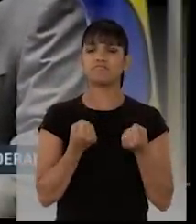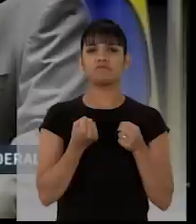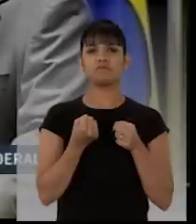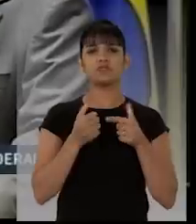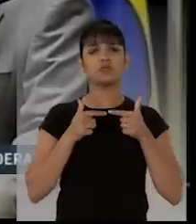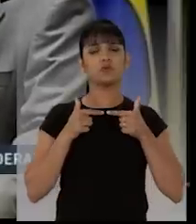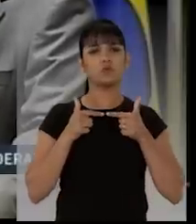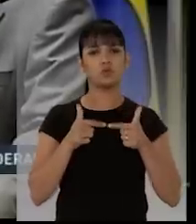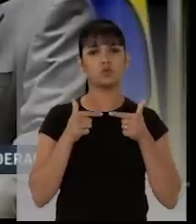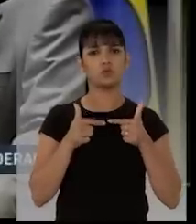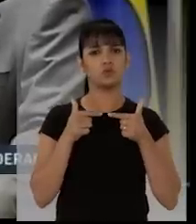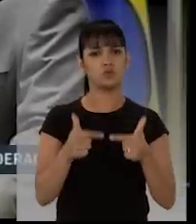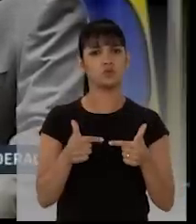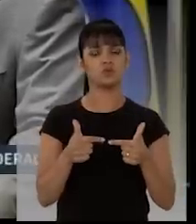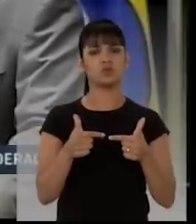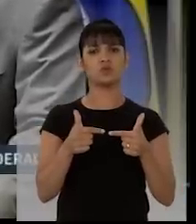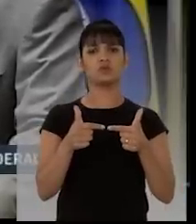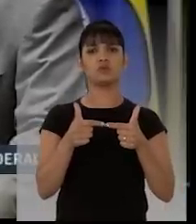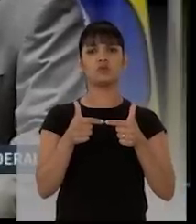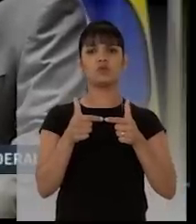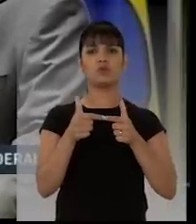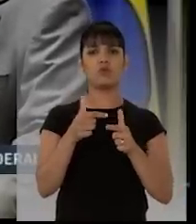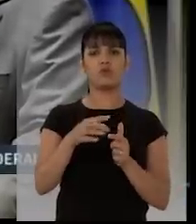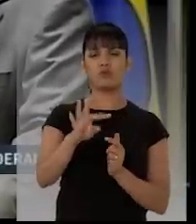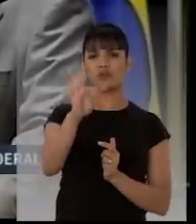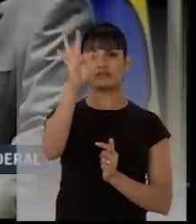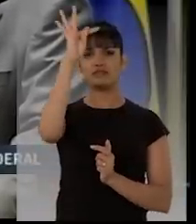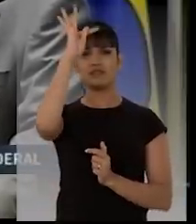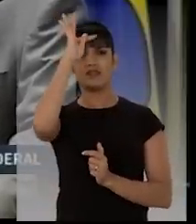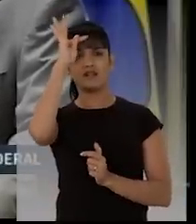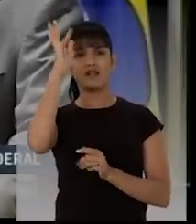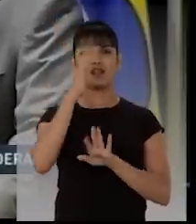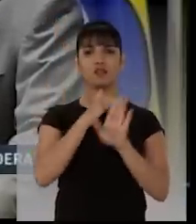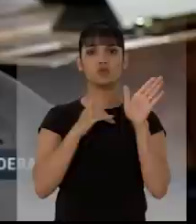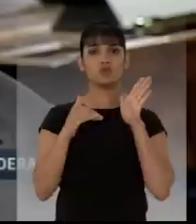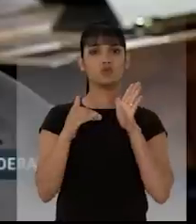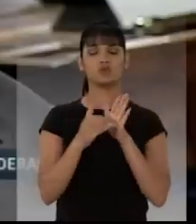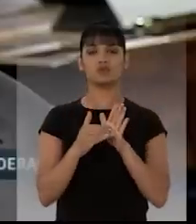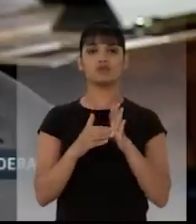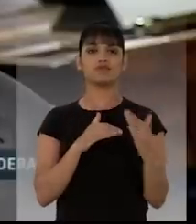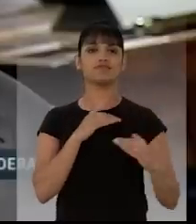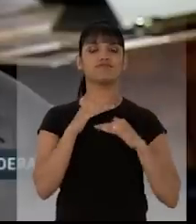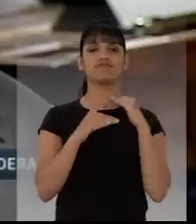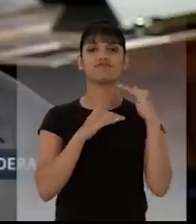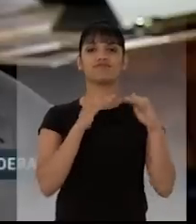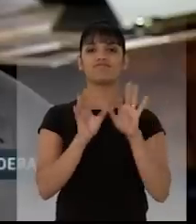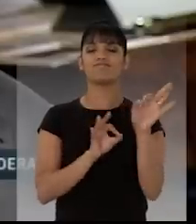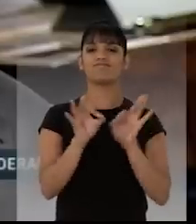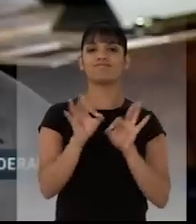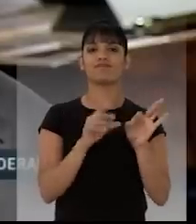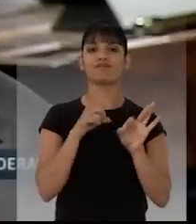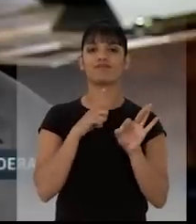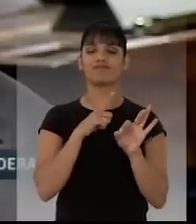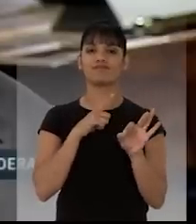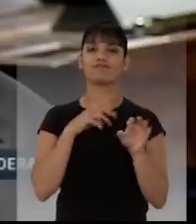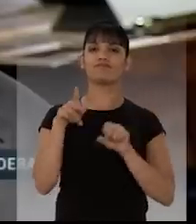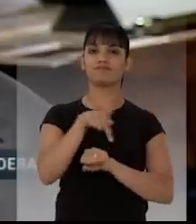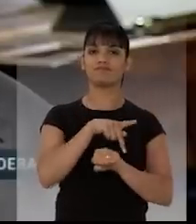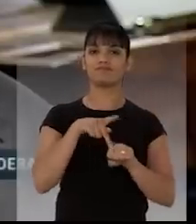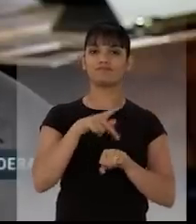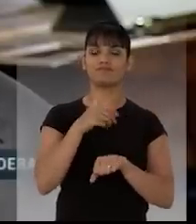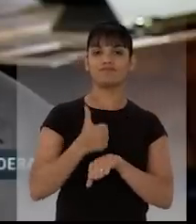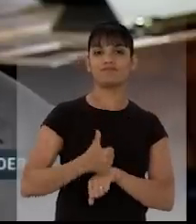energia, todo o seu talento a construir um Estado melhor, a construir